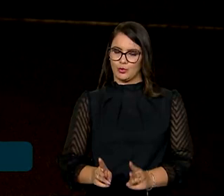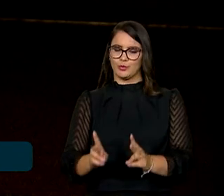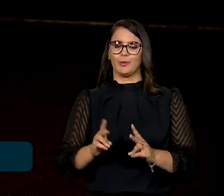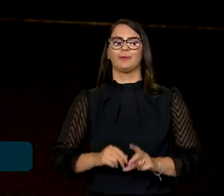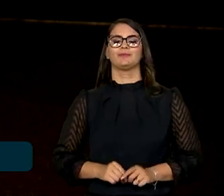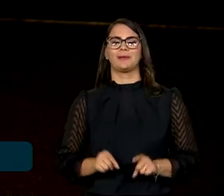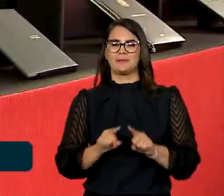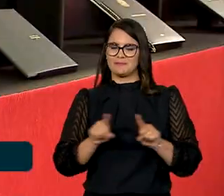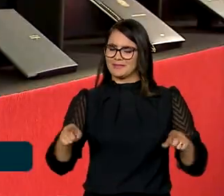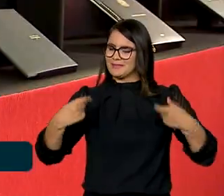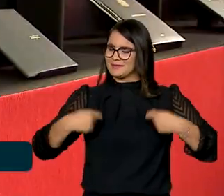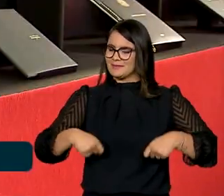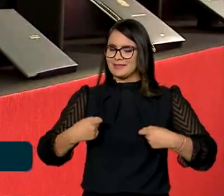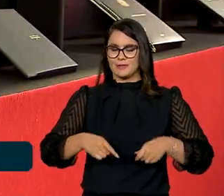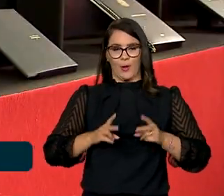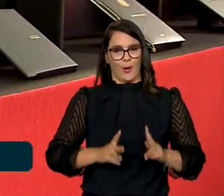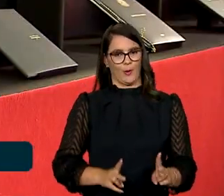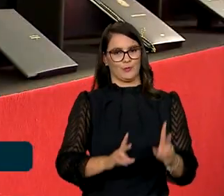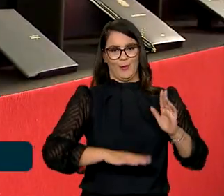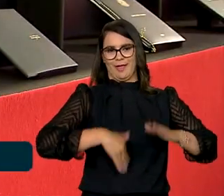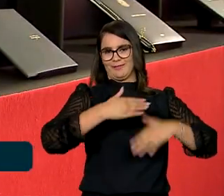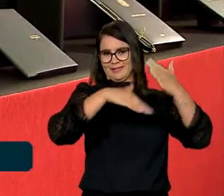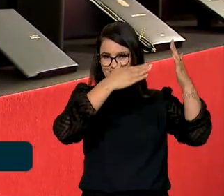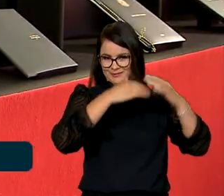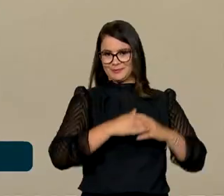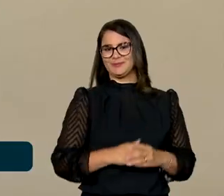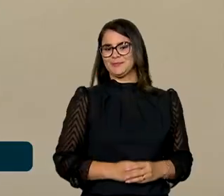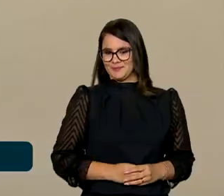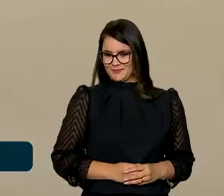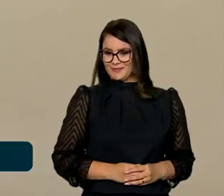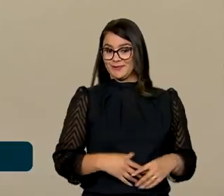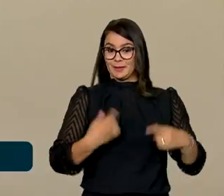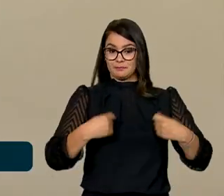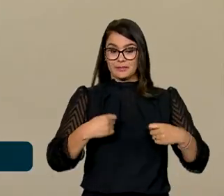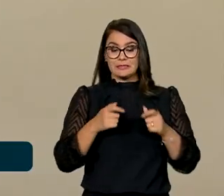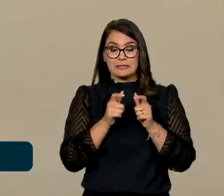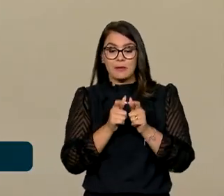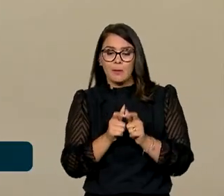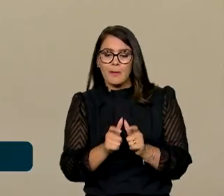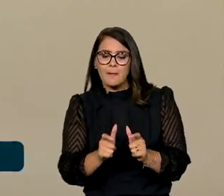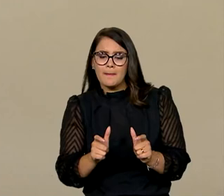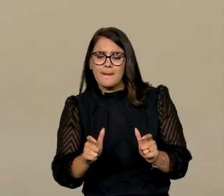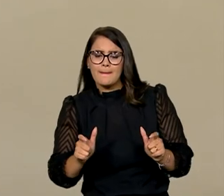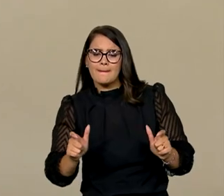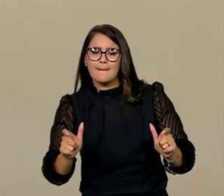Mas é preciso continuar avançando. Sempre é possível a gente aumentar mais, ampliar